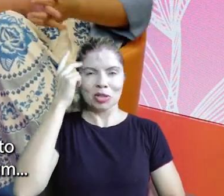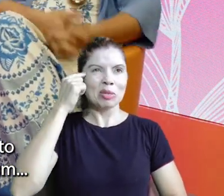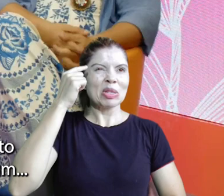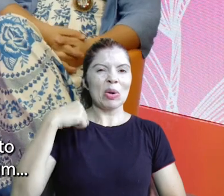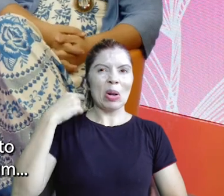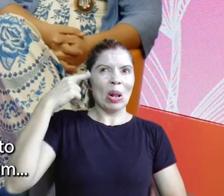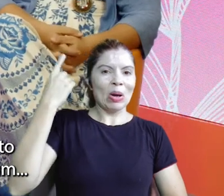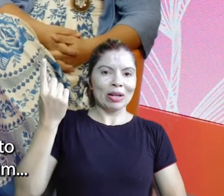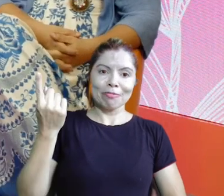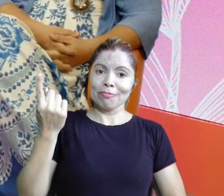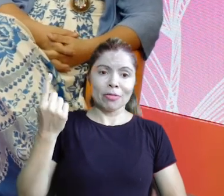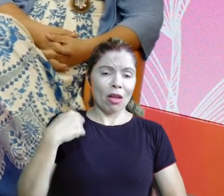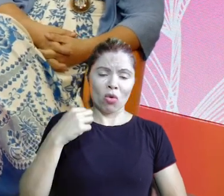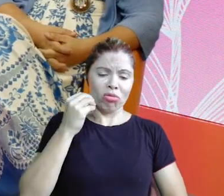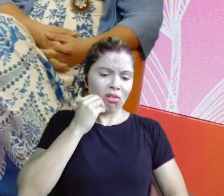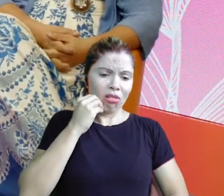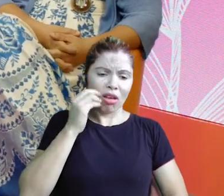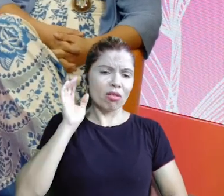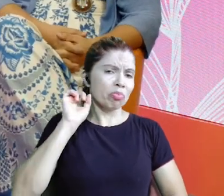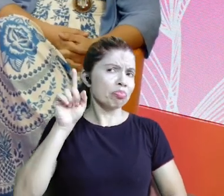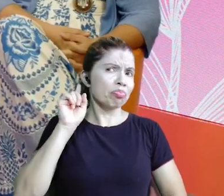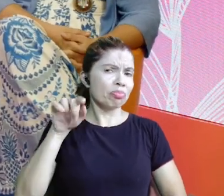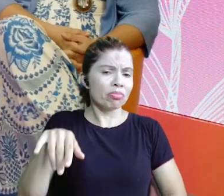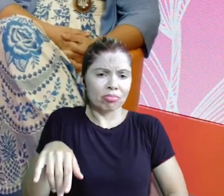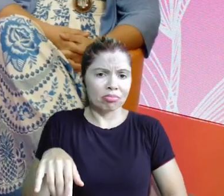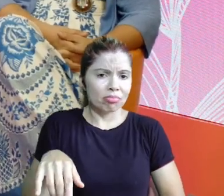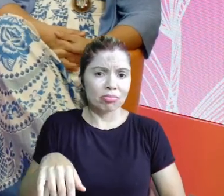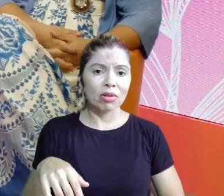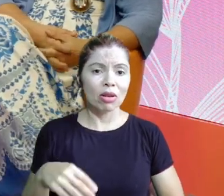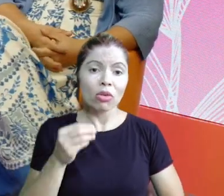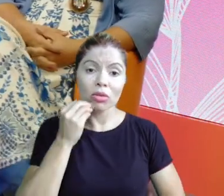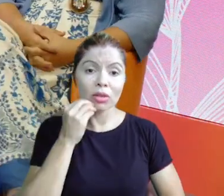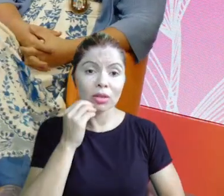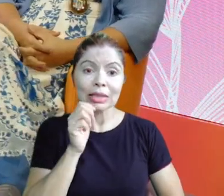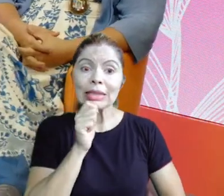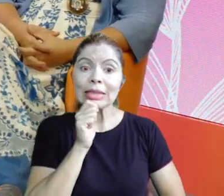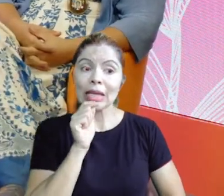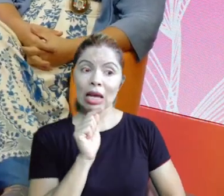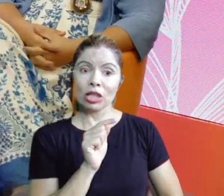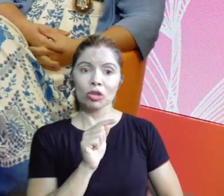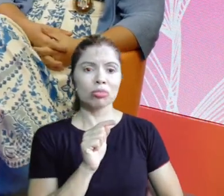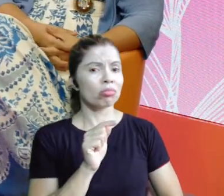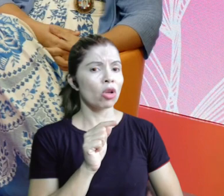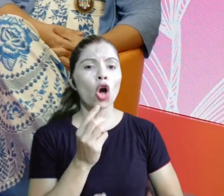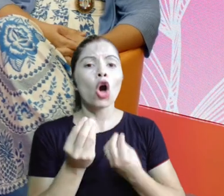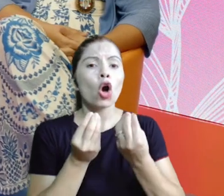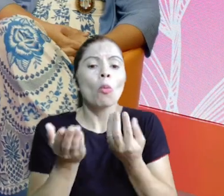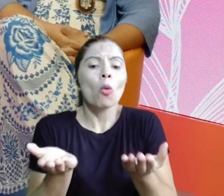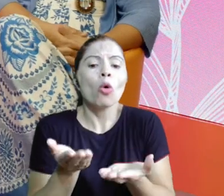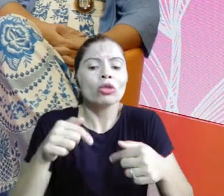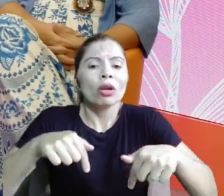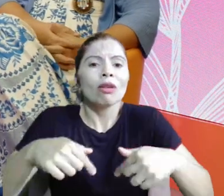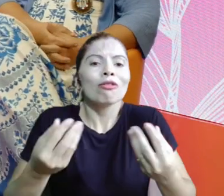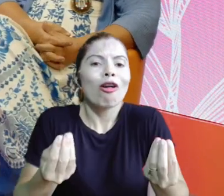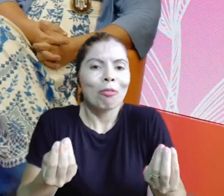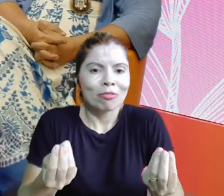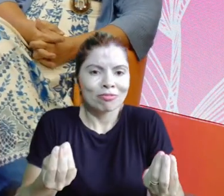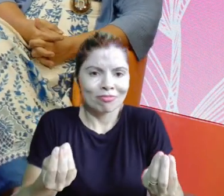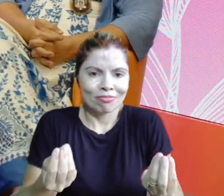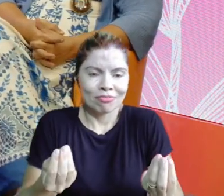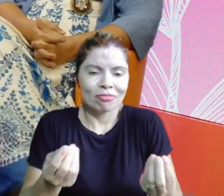e apostou, não... Nada tinha acontecido. Essa história toda, o prêmio, esse prêmio... Não teria acontecido. A própria